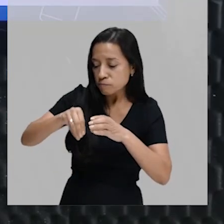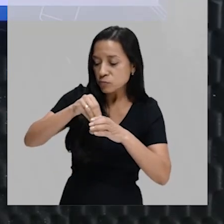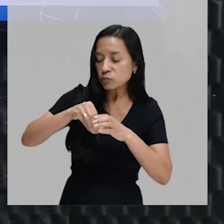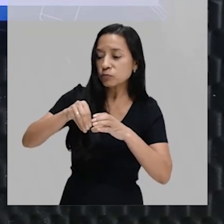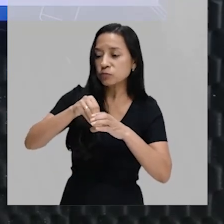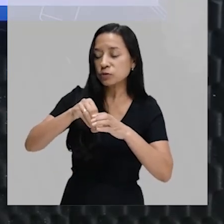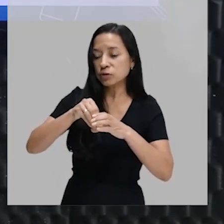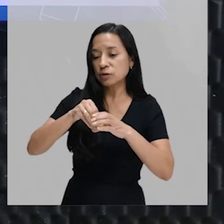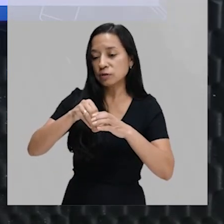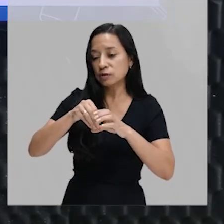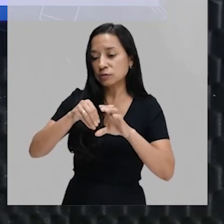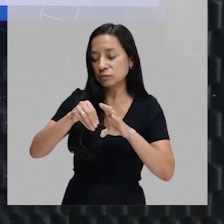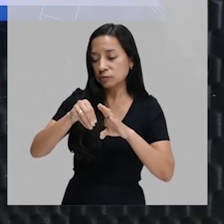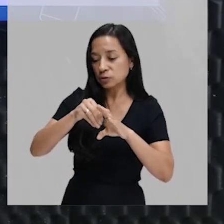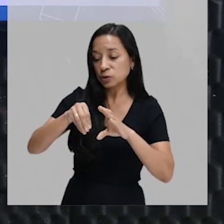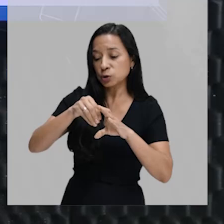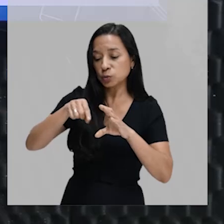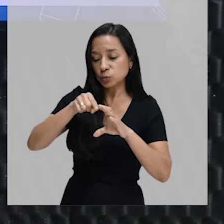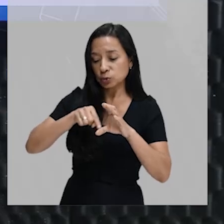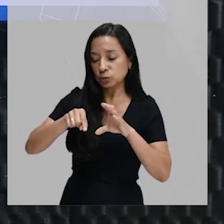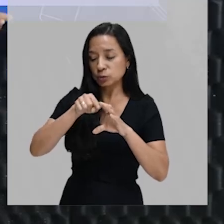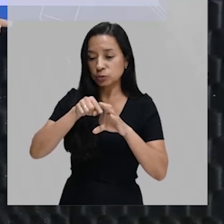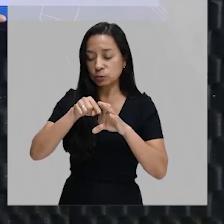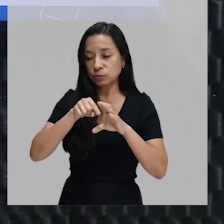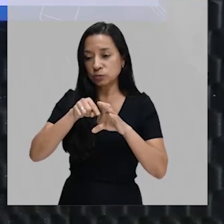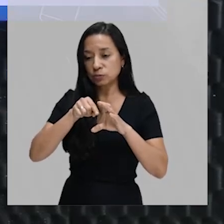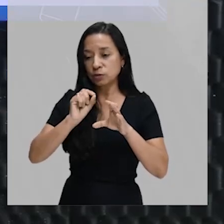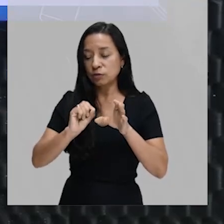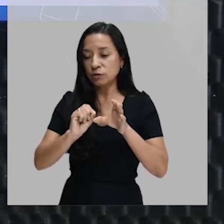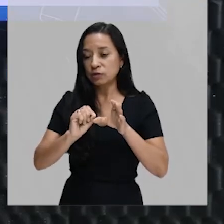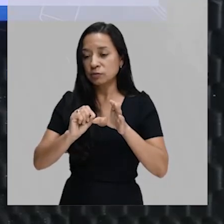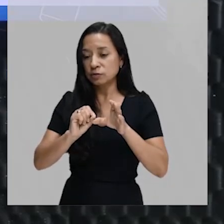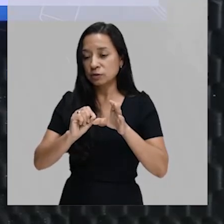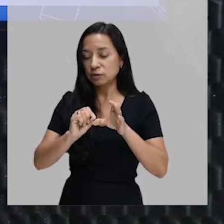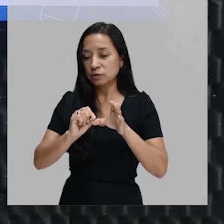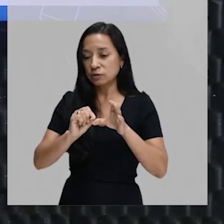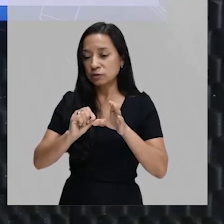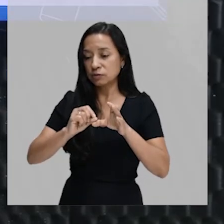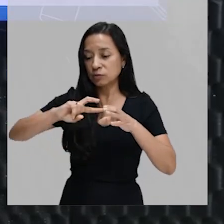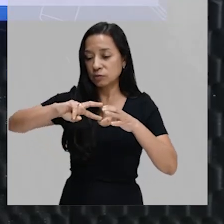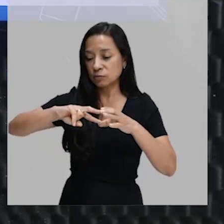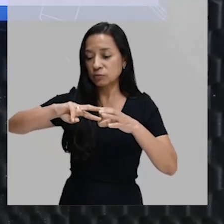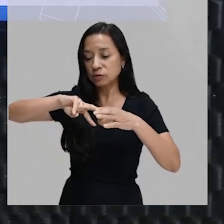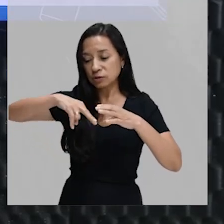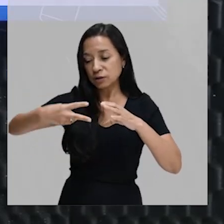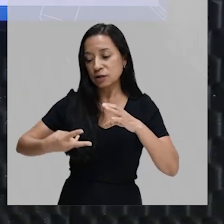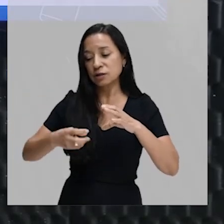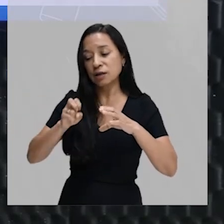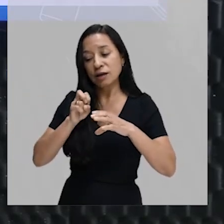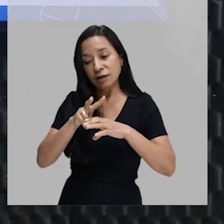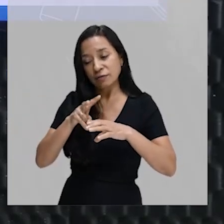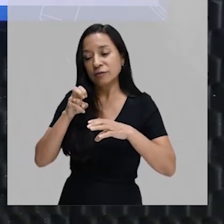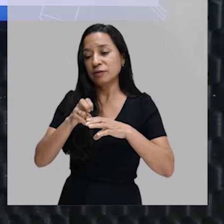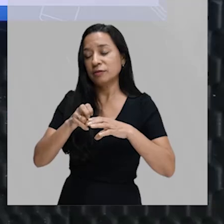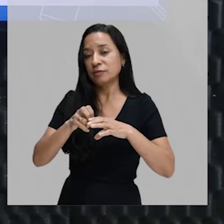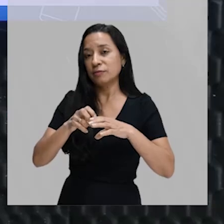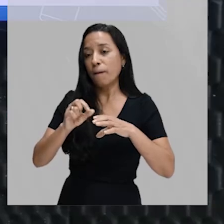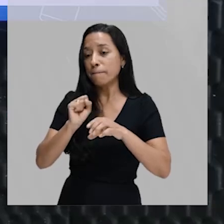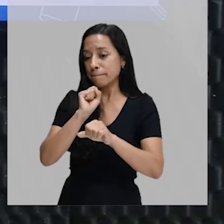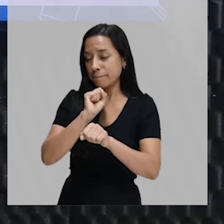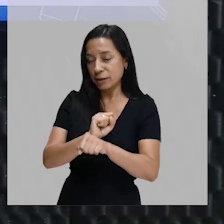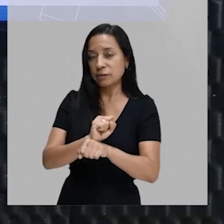bactéria, no ciclo lisogênico, ela vai estar com o DNA viral inativo,